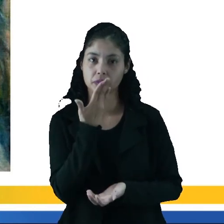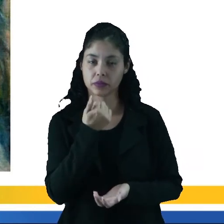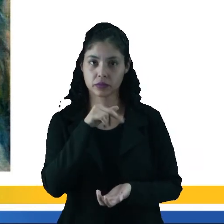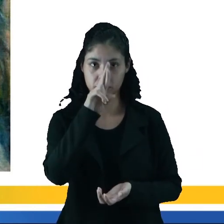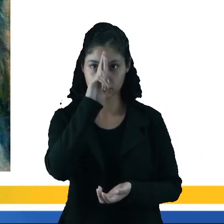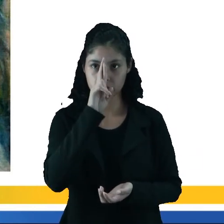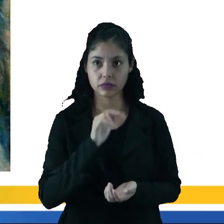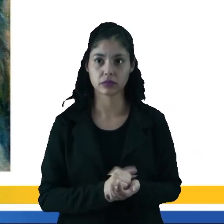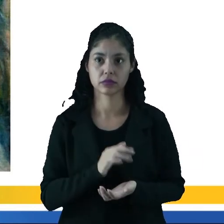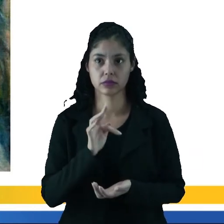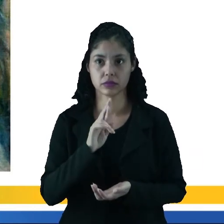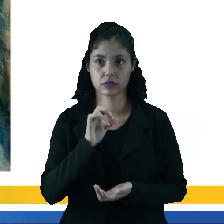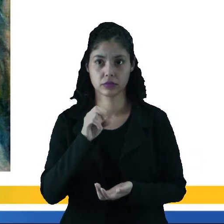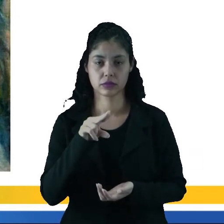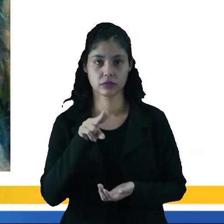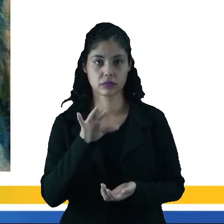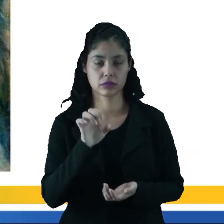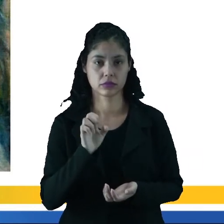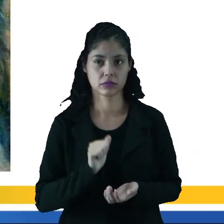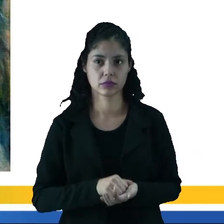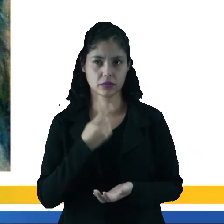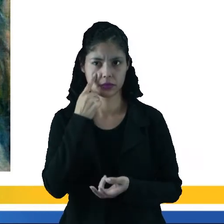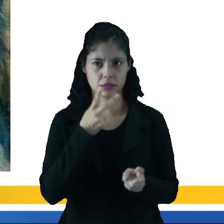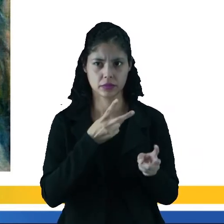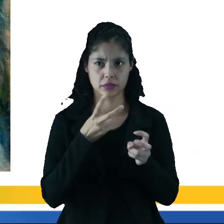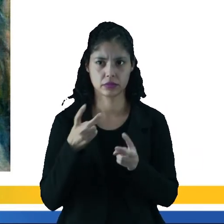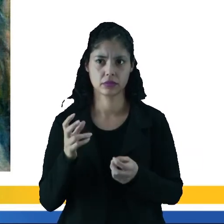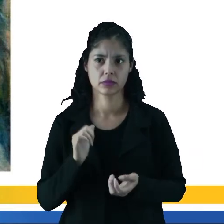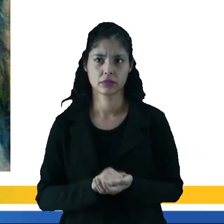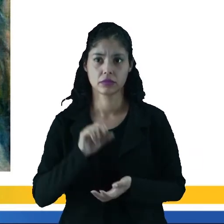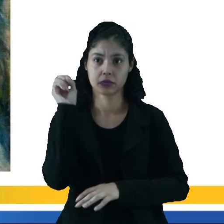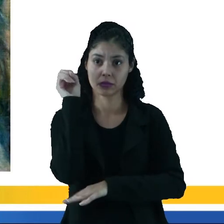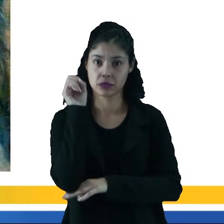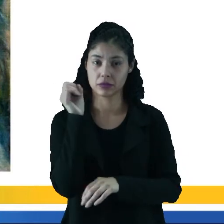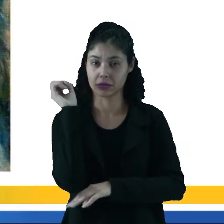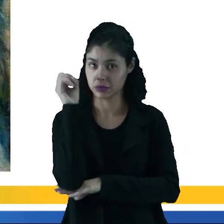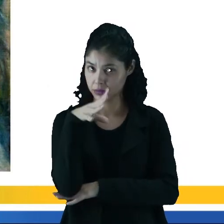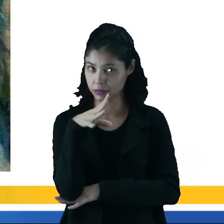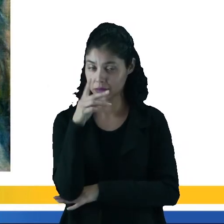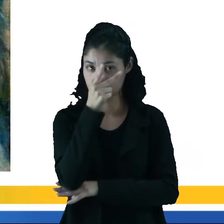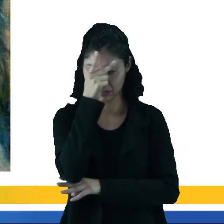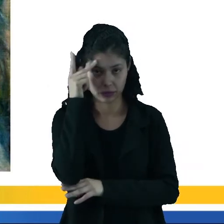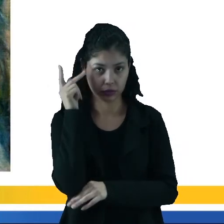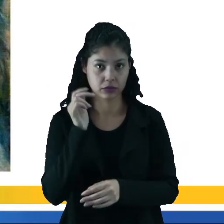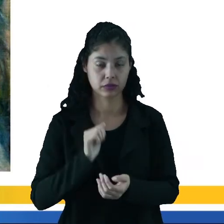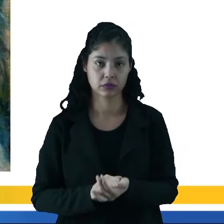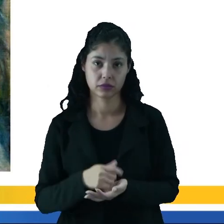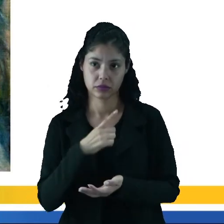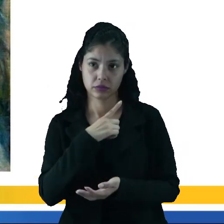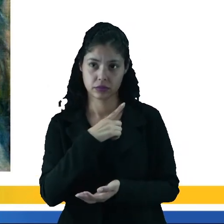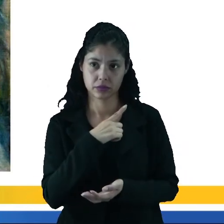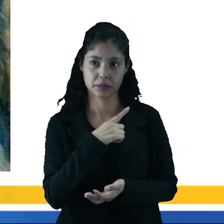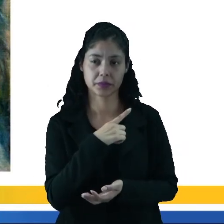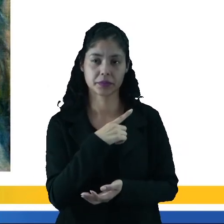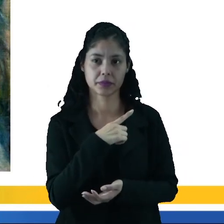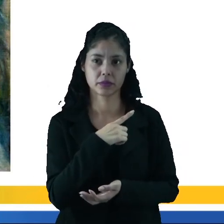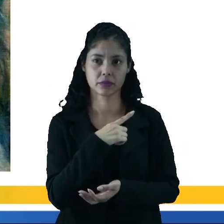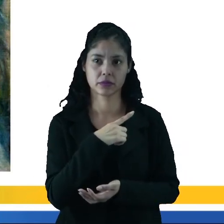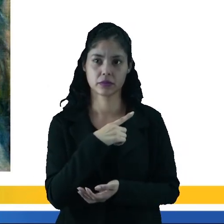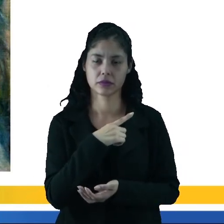restaurante Fornesi, e você observa que a luminosidade das pessoas, eu tenho um